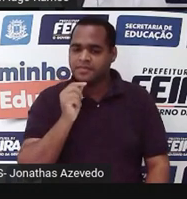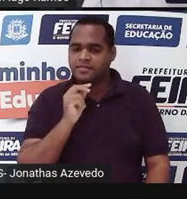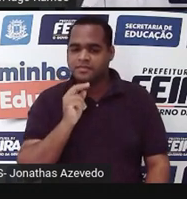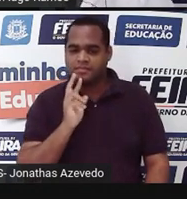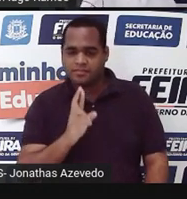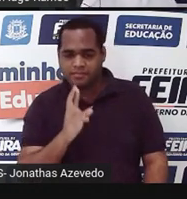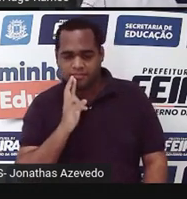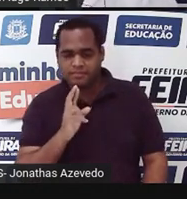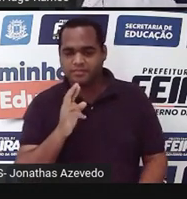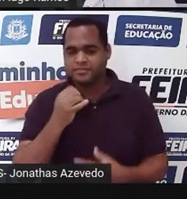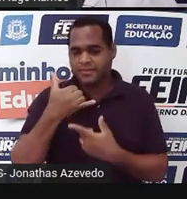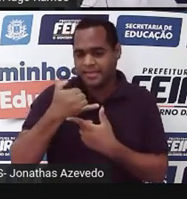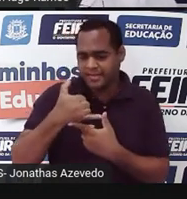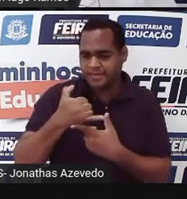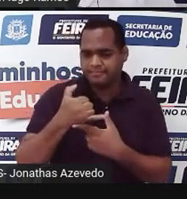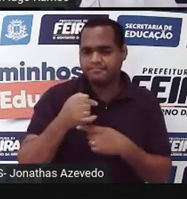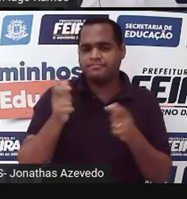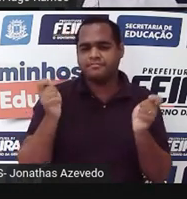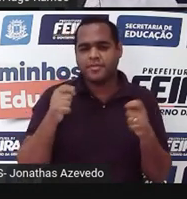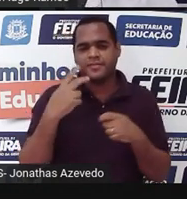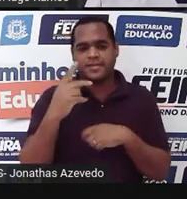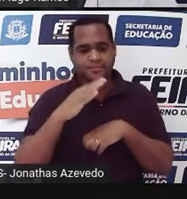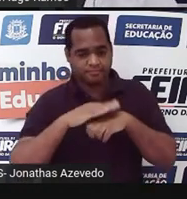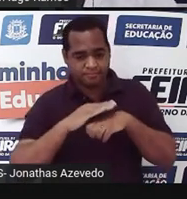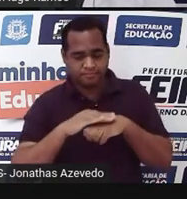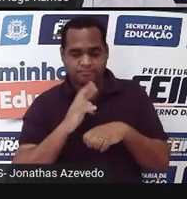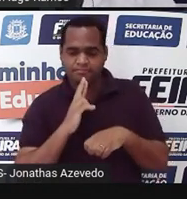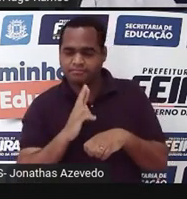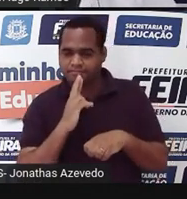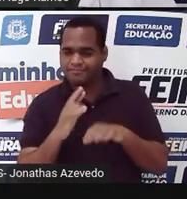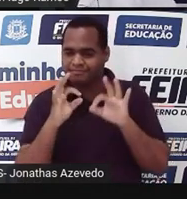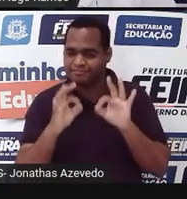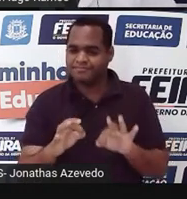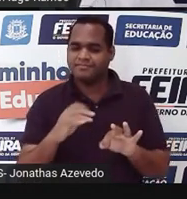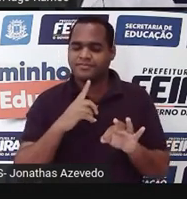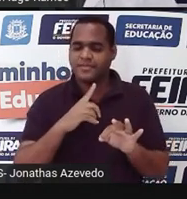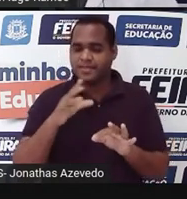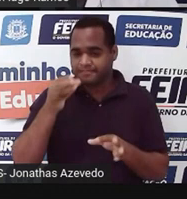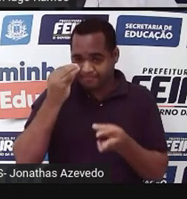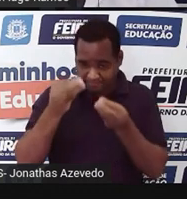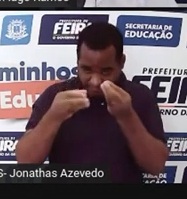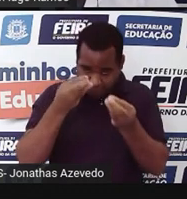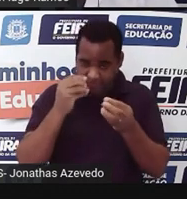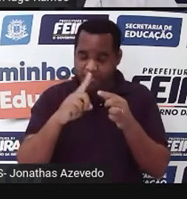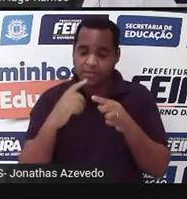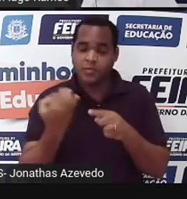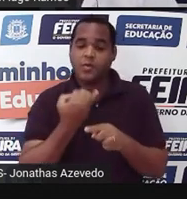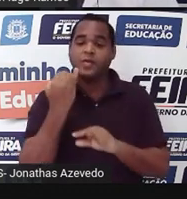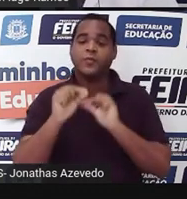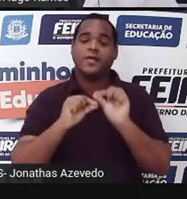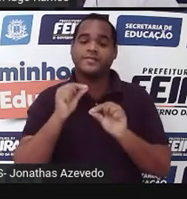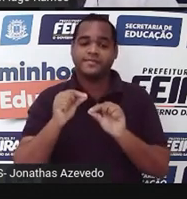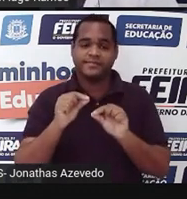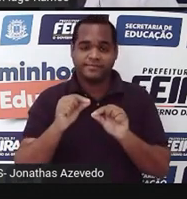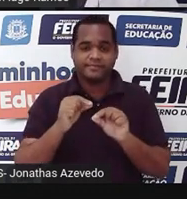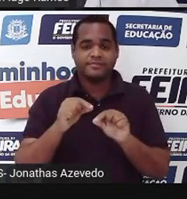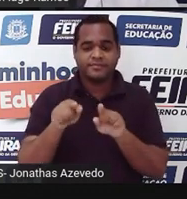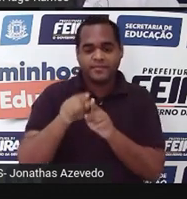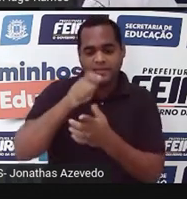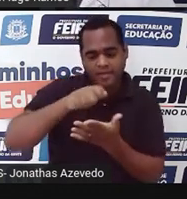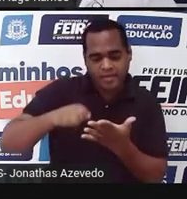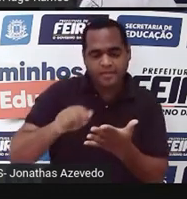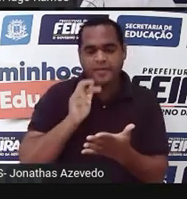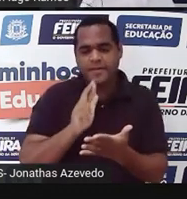caneta, para que você possa ir fazendo suas anotações, registrando aquilo que foi importante, anotando as suas